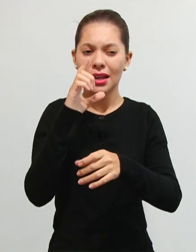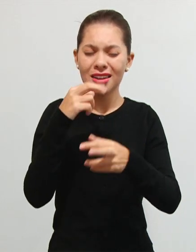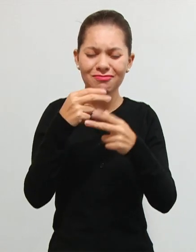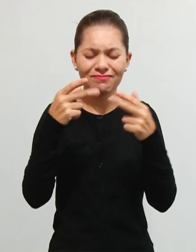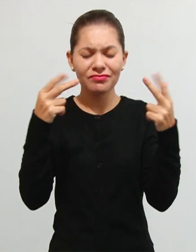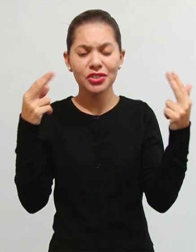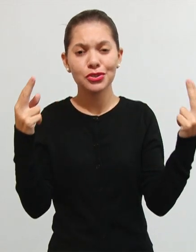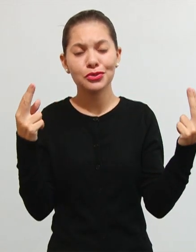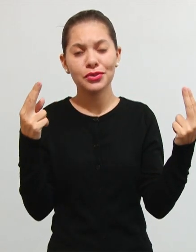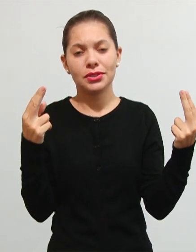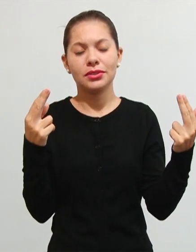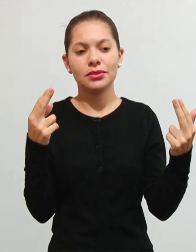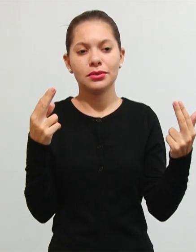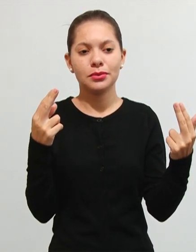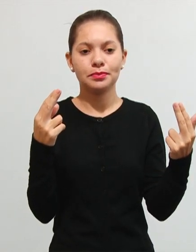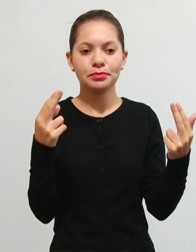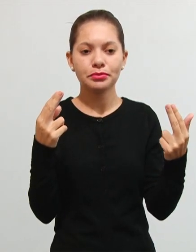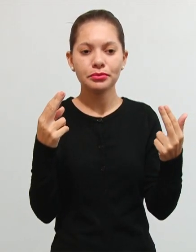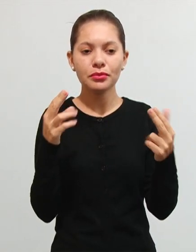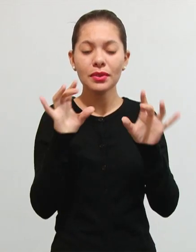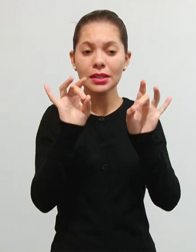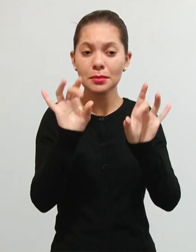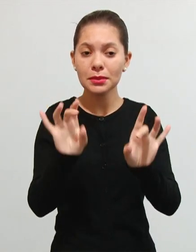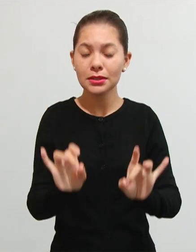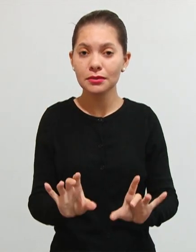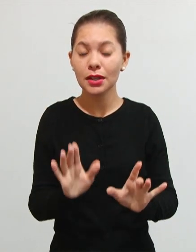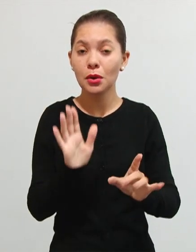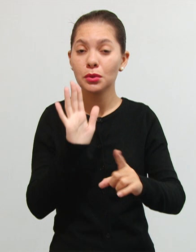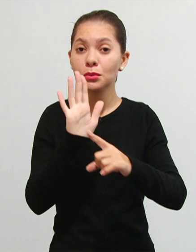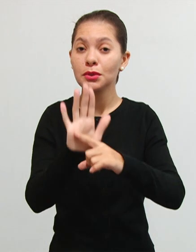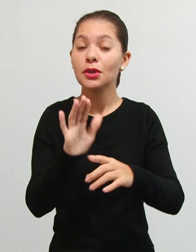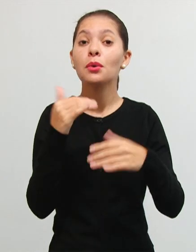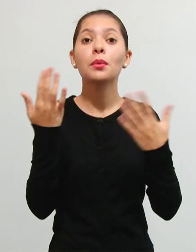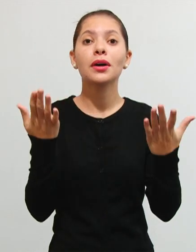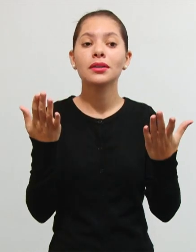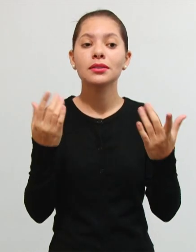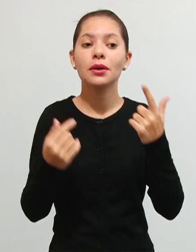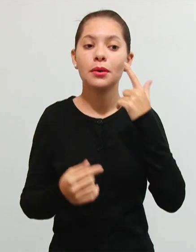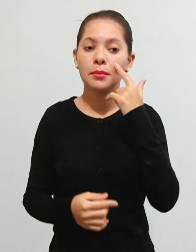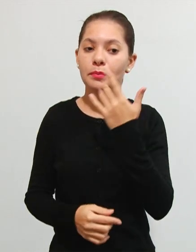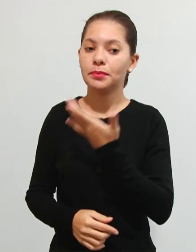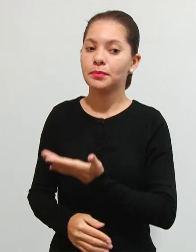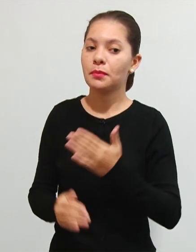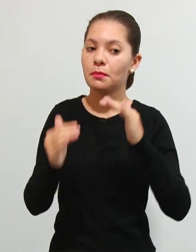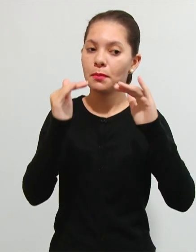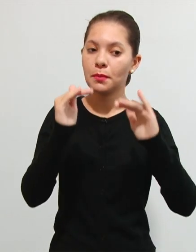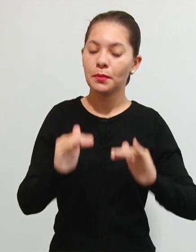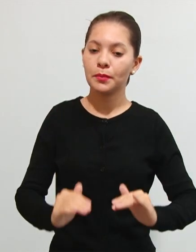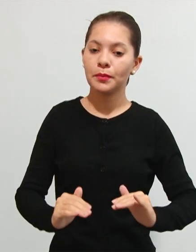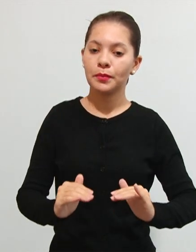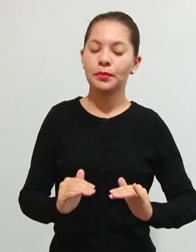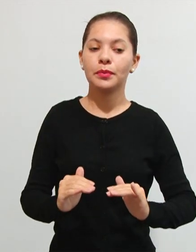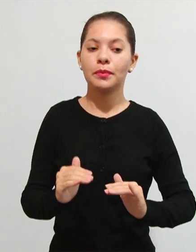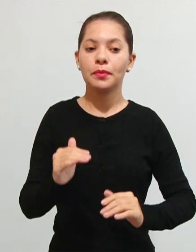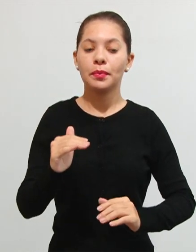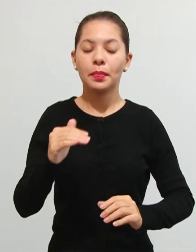algumas específicas contribuições quais sejam as contribuições social de previdência tá olha só o